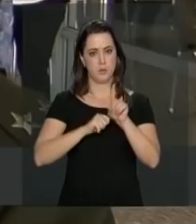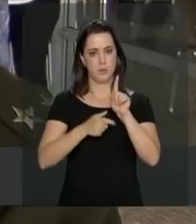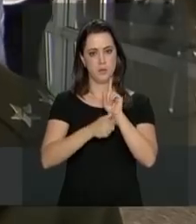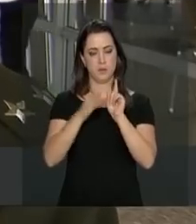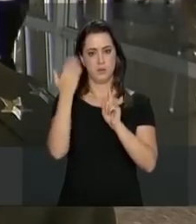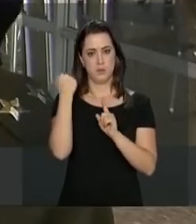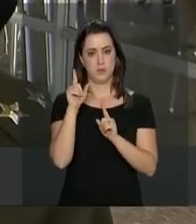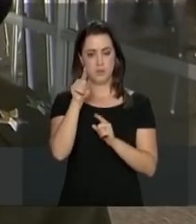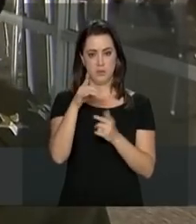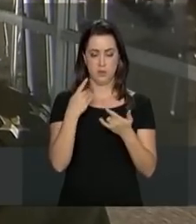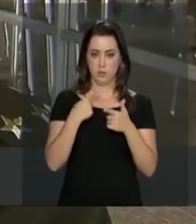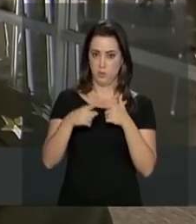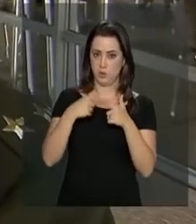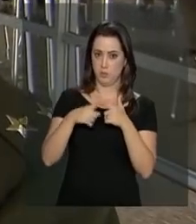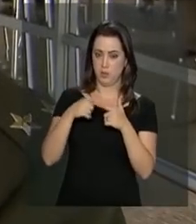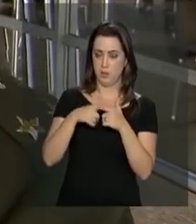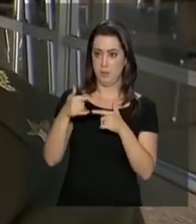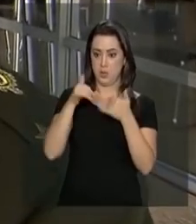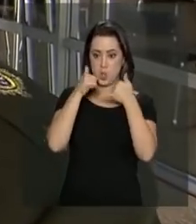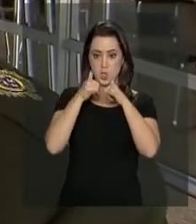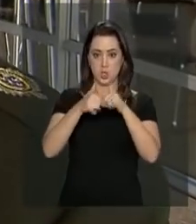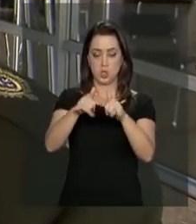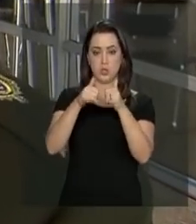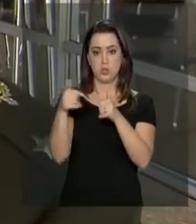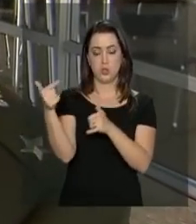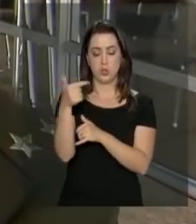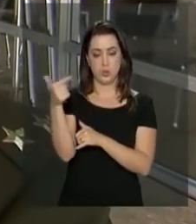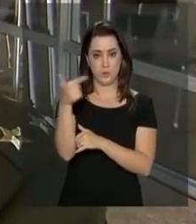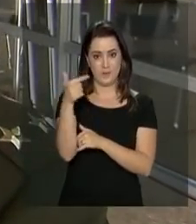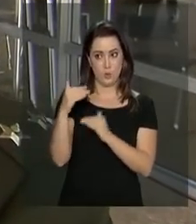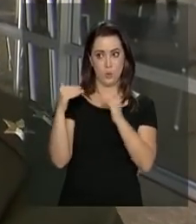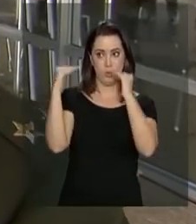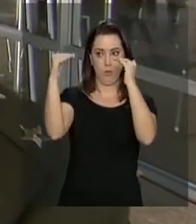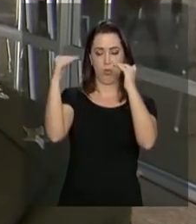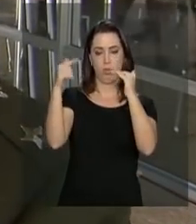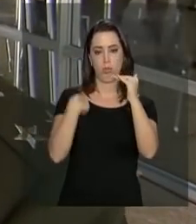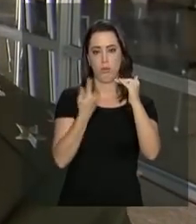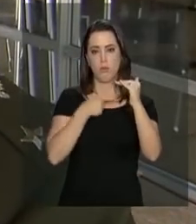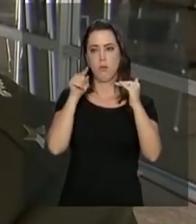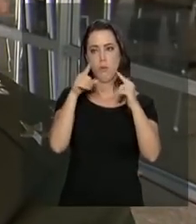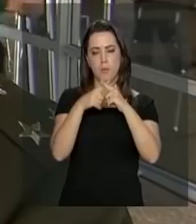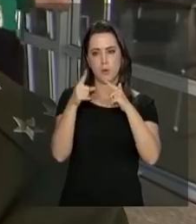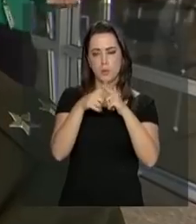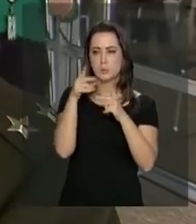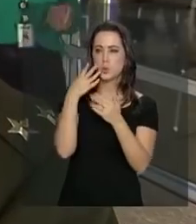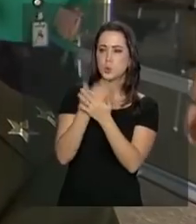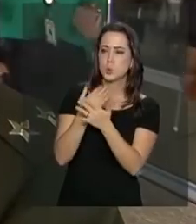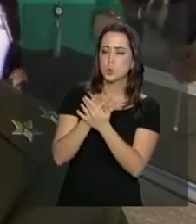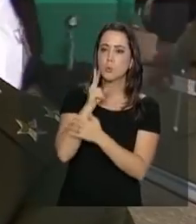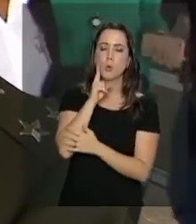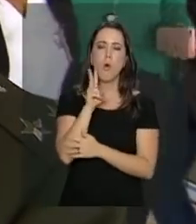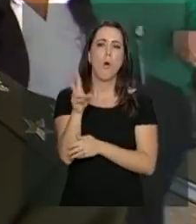em que um artefato elétrico do segundo piso, ele sofreu um curto-circuito. Nós utilizamos esse estudo de caso,